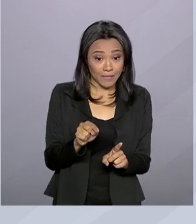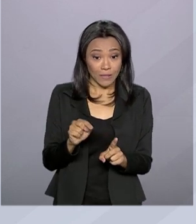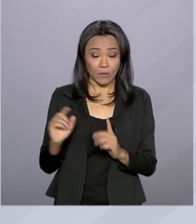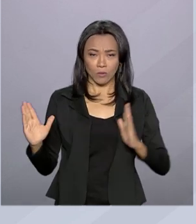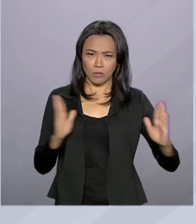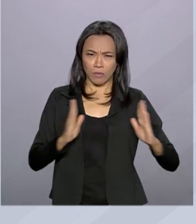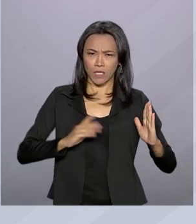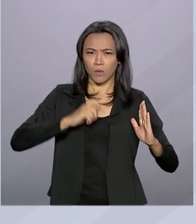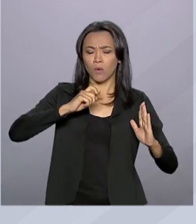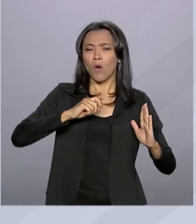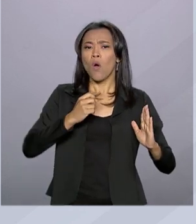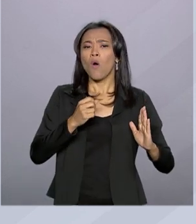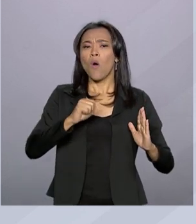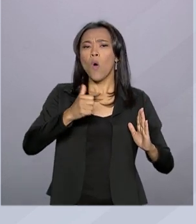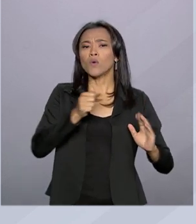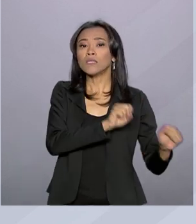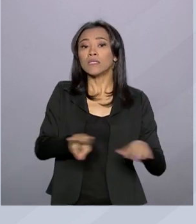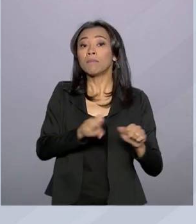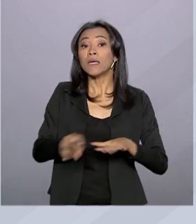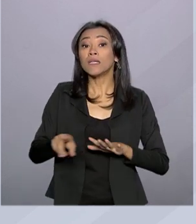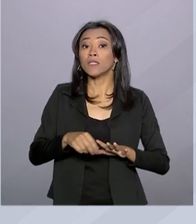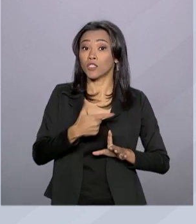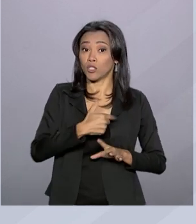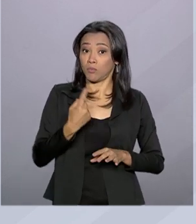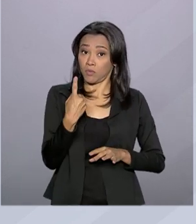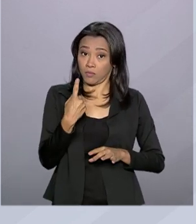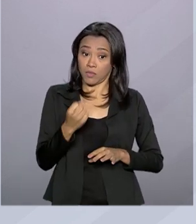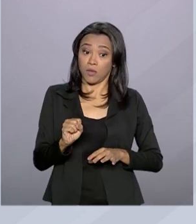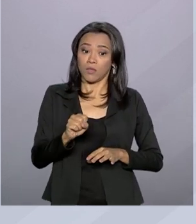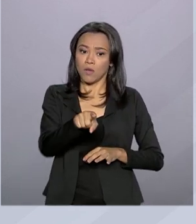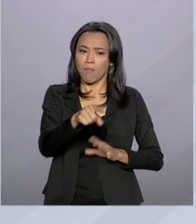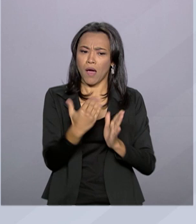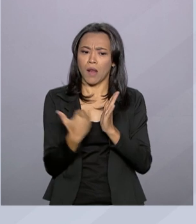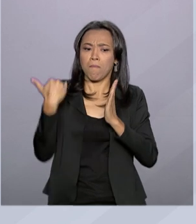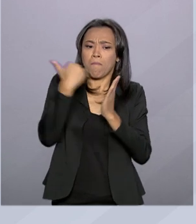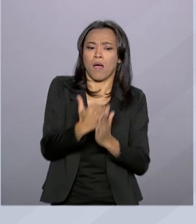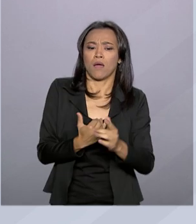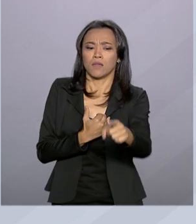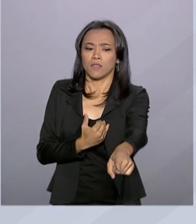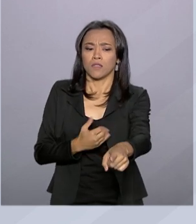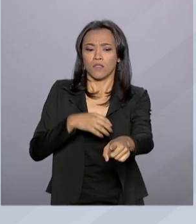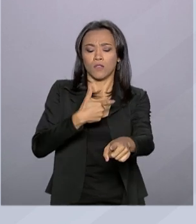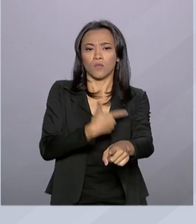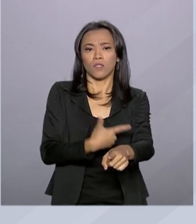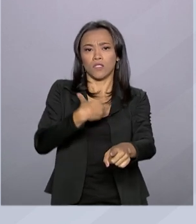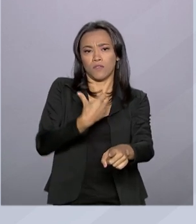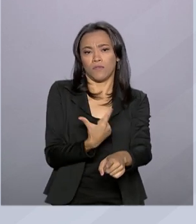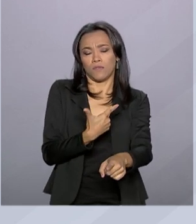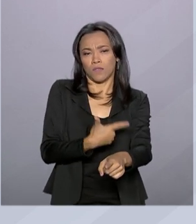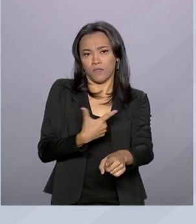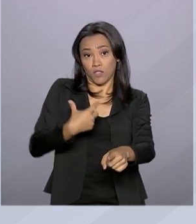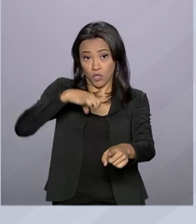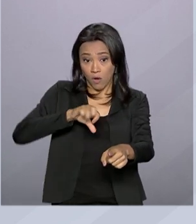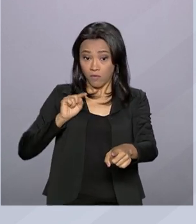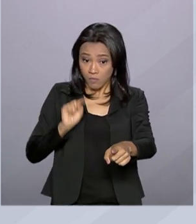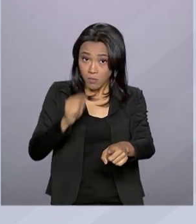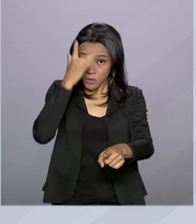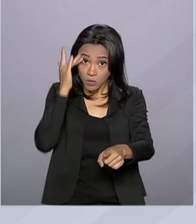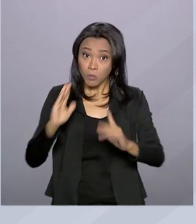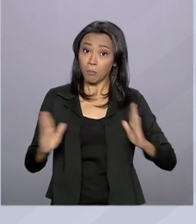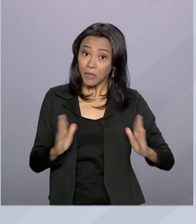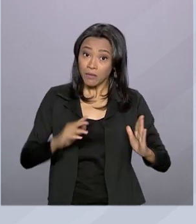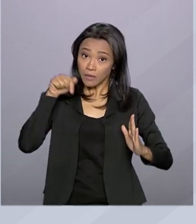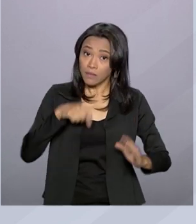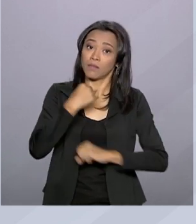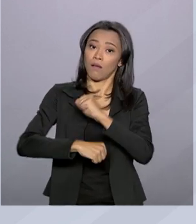semanas de 2018 para mais de 229 mil casos no mesmo período deste ano. O número